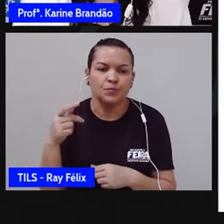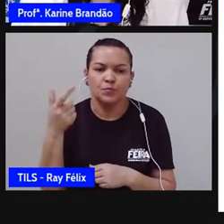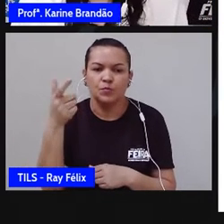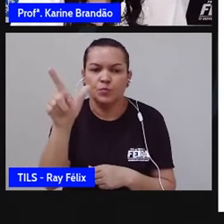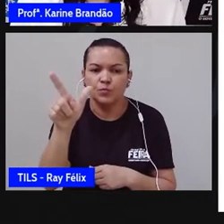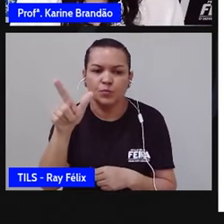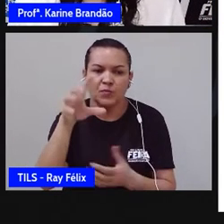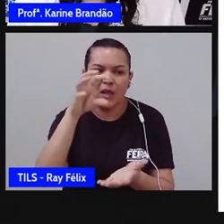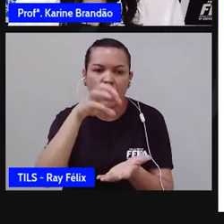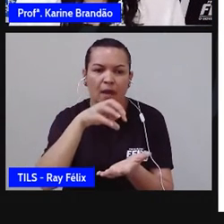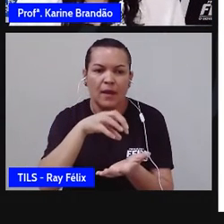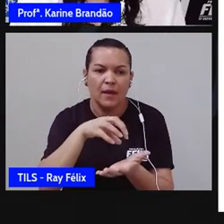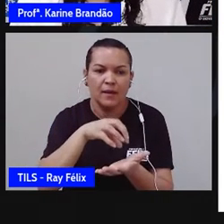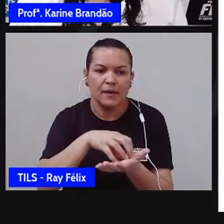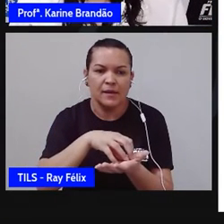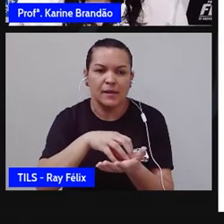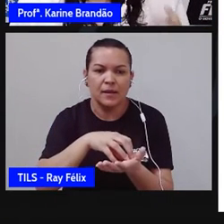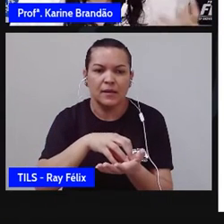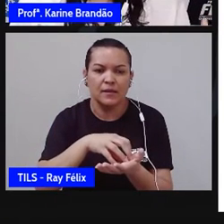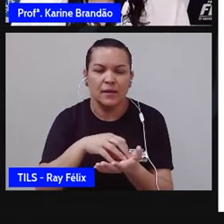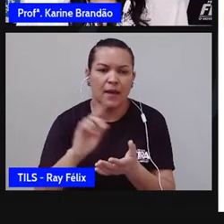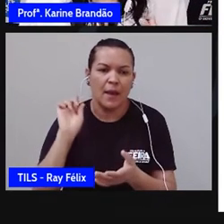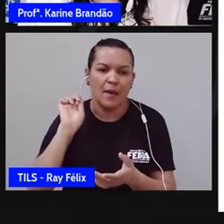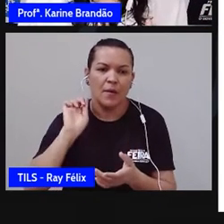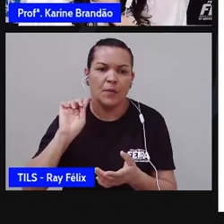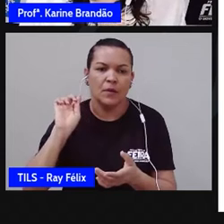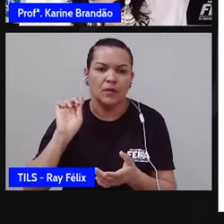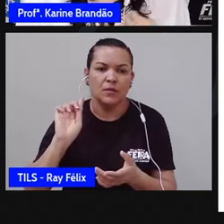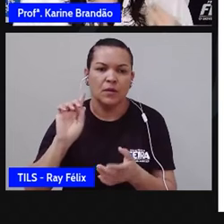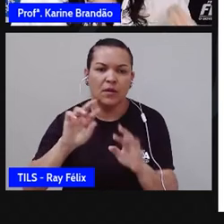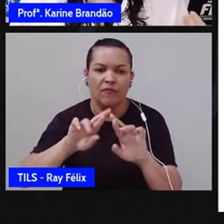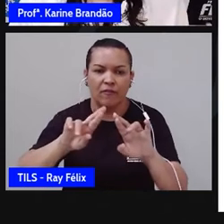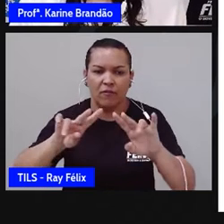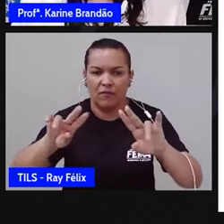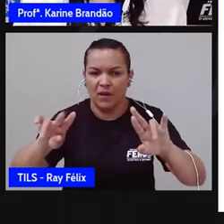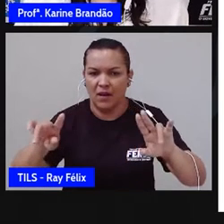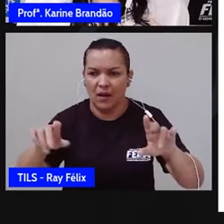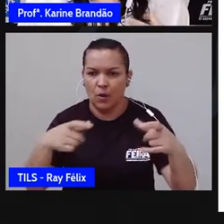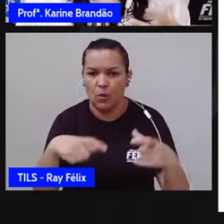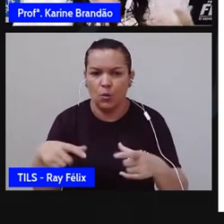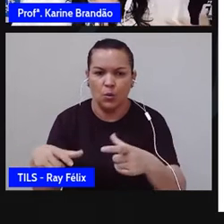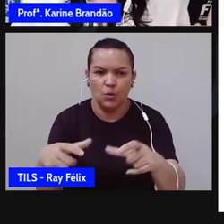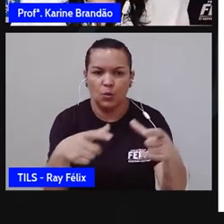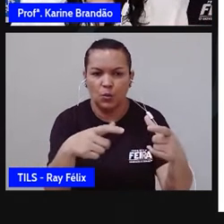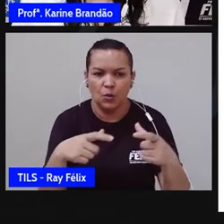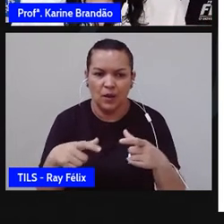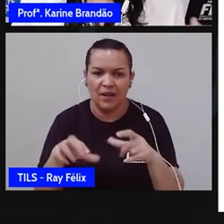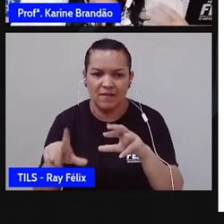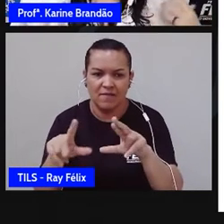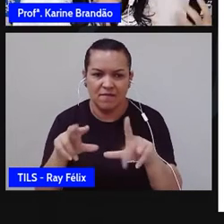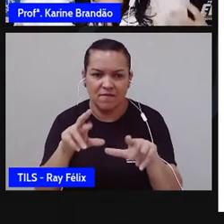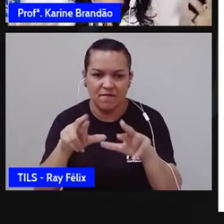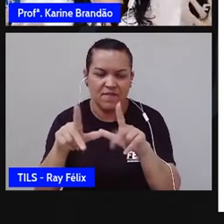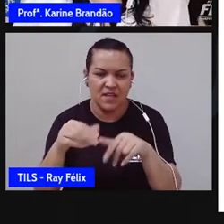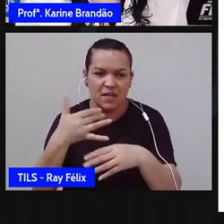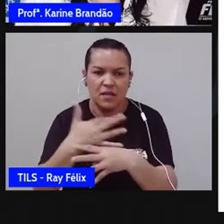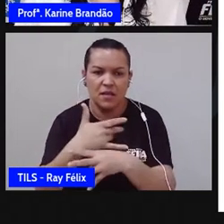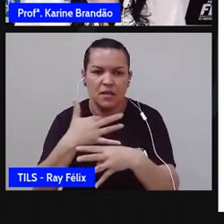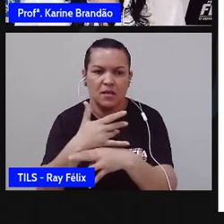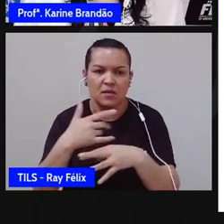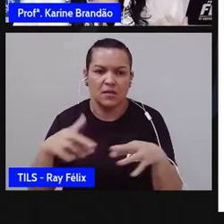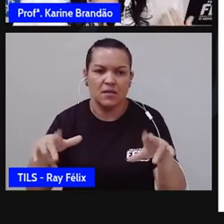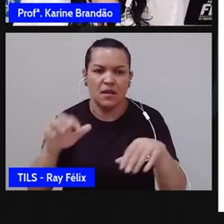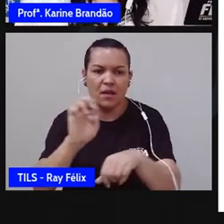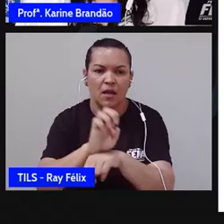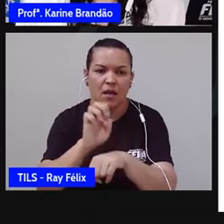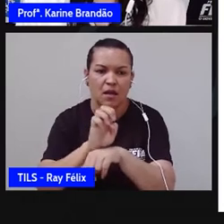no centro do país, em Minas Gerais, como todos nós, em ambientes diferentes, em locais diferentes, em cidades, estados